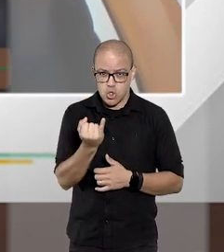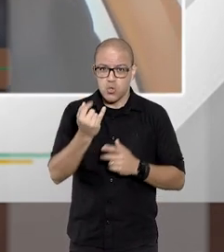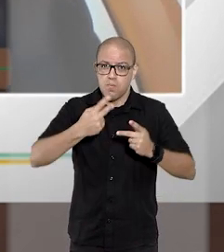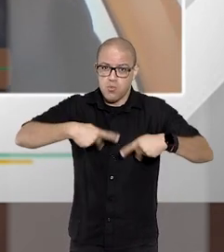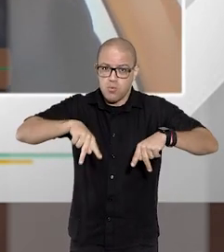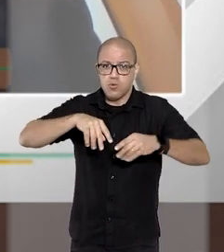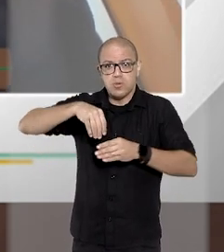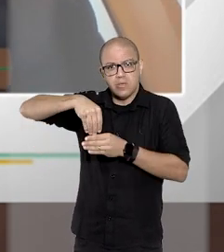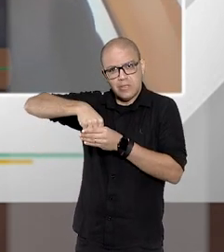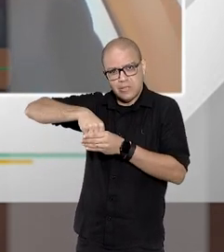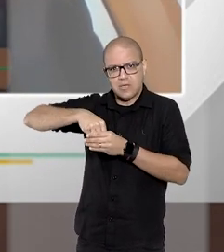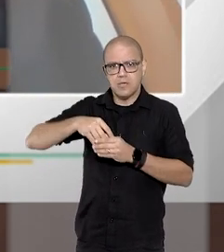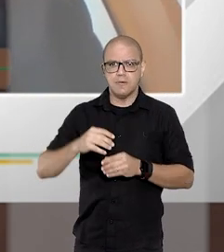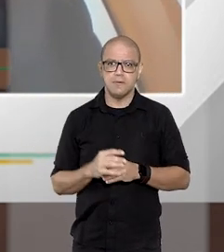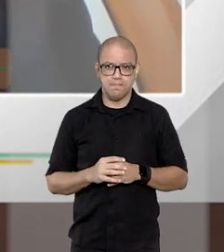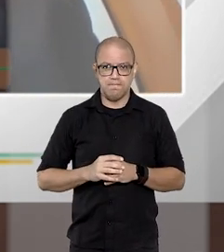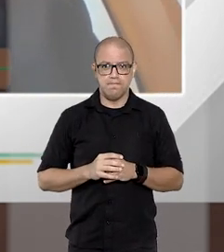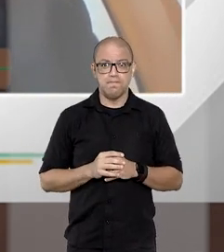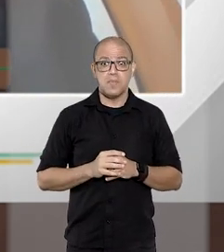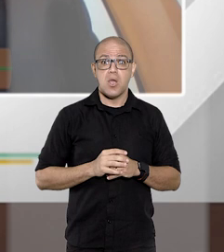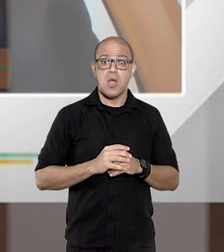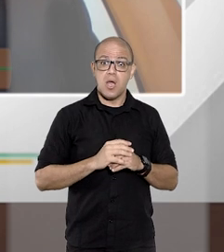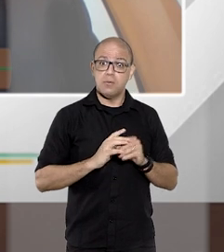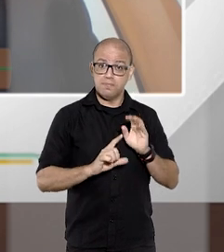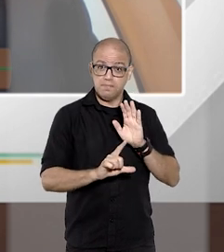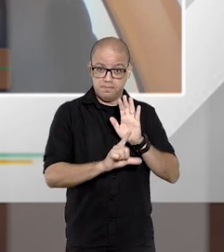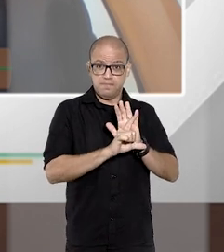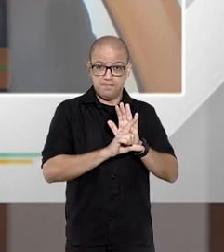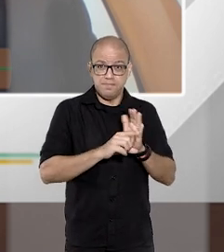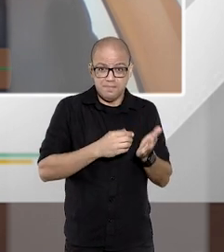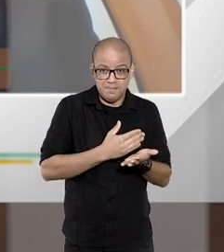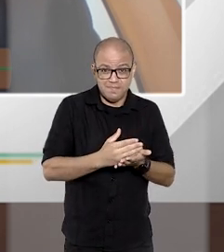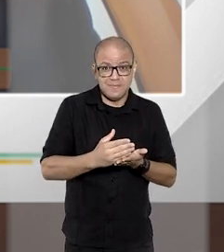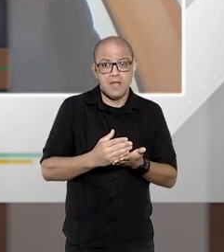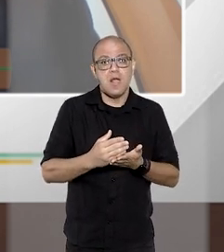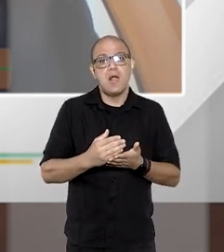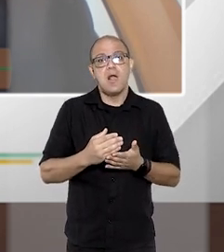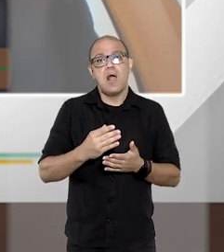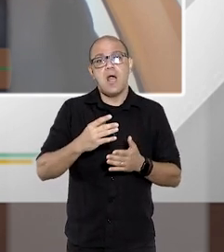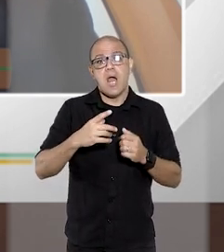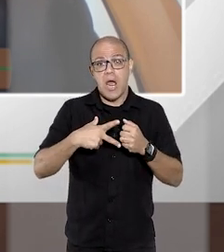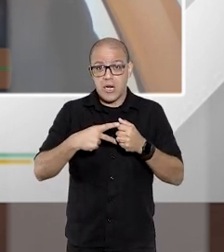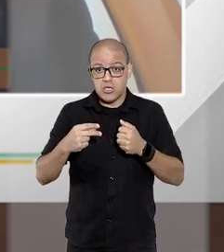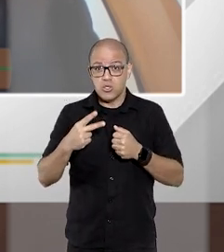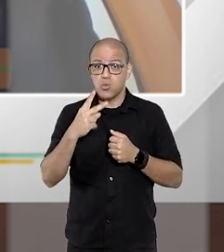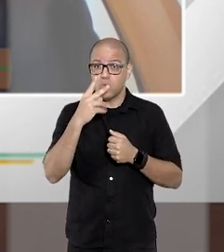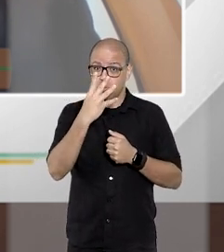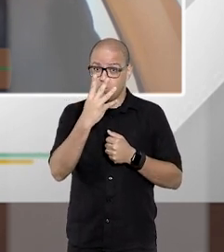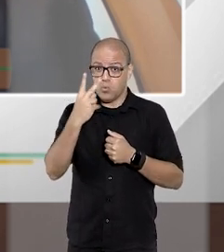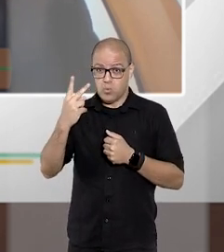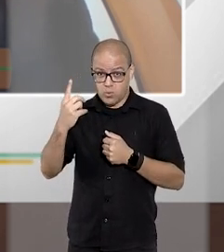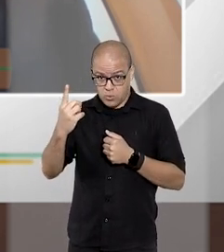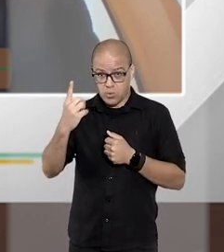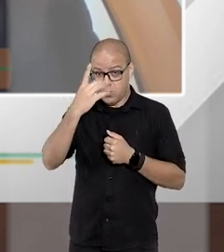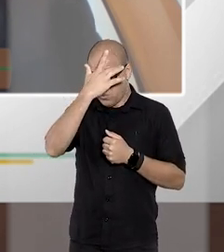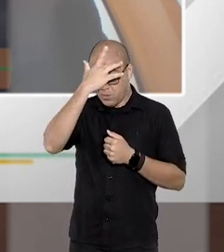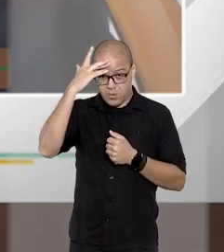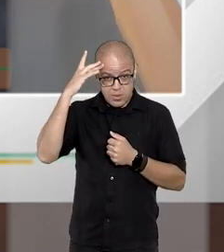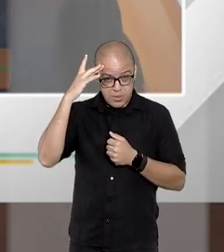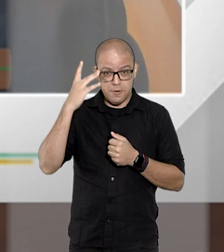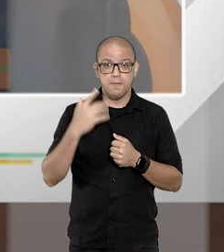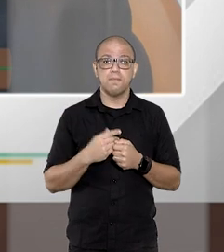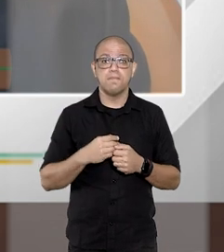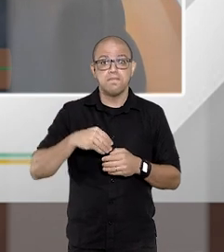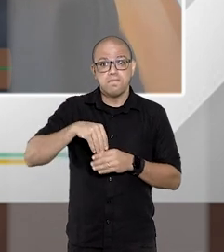direito público interno, que pelo Código Civil, no artigo 41, são classificadas como pessoas de